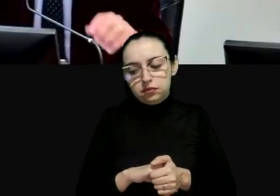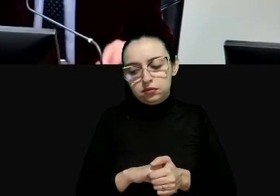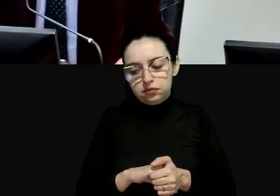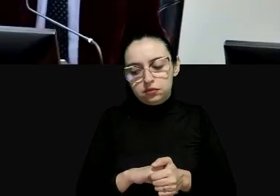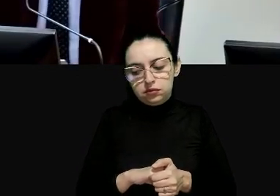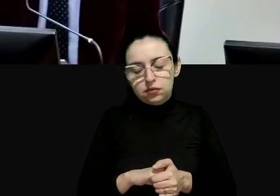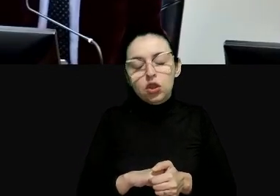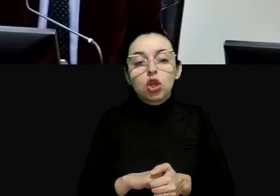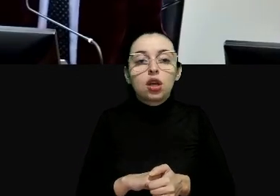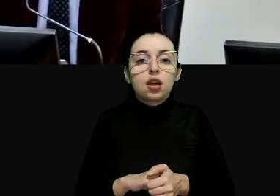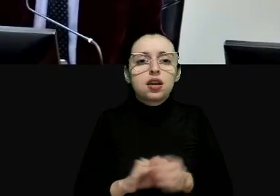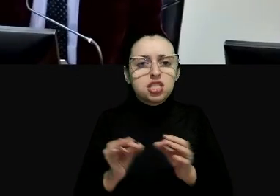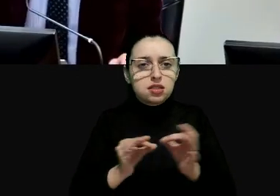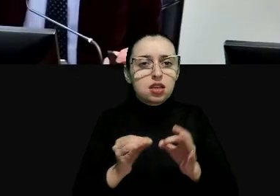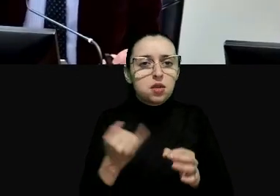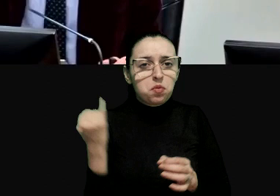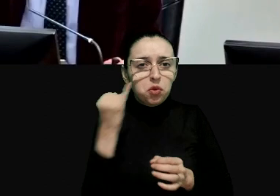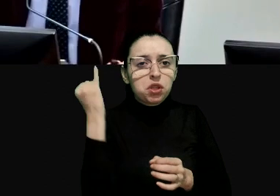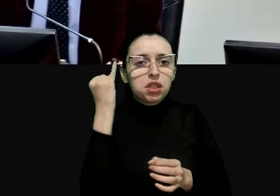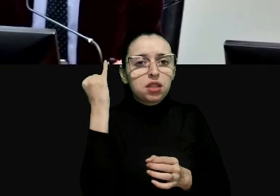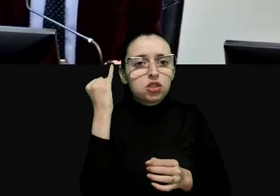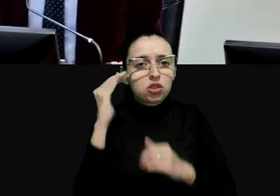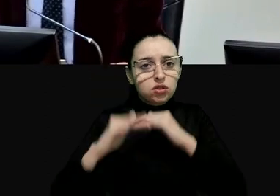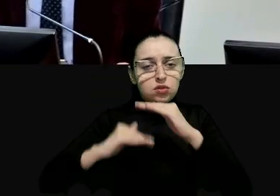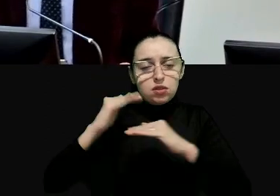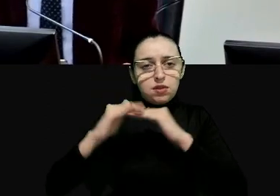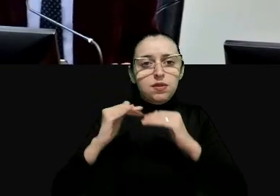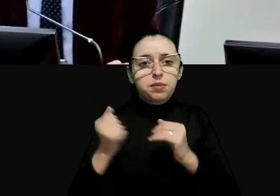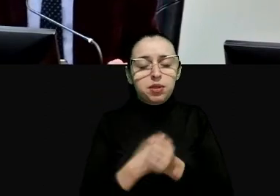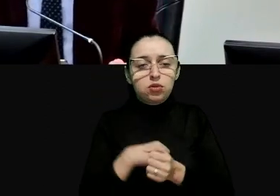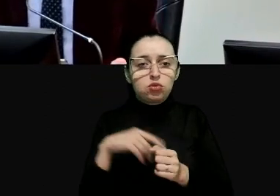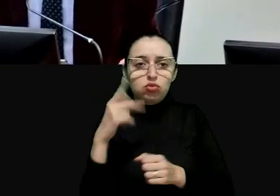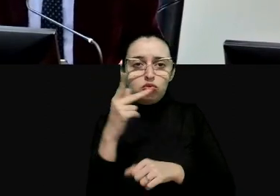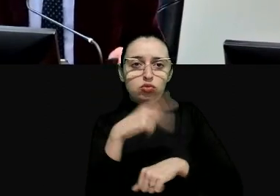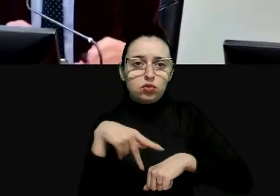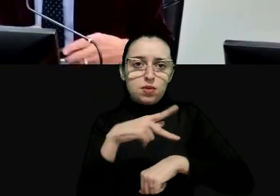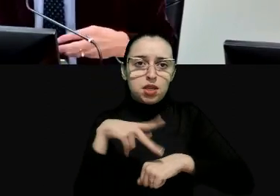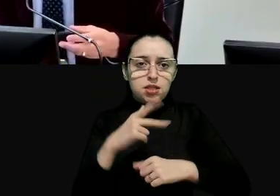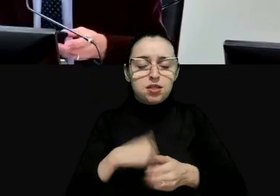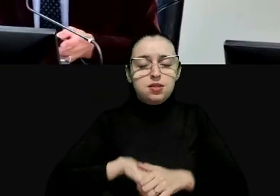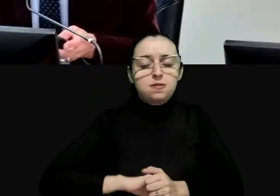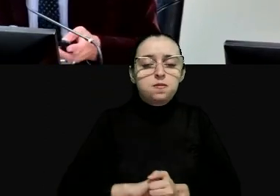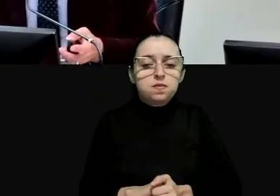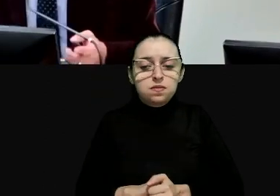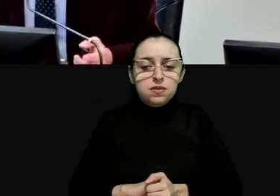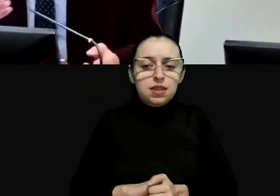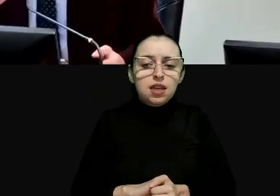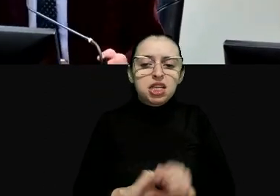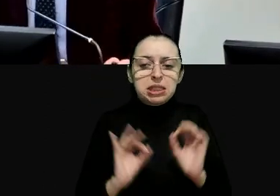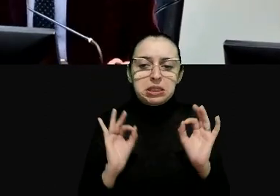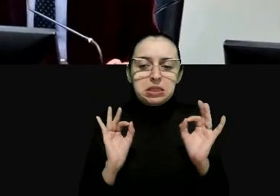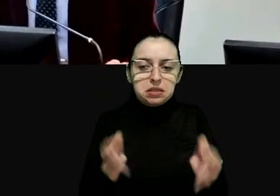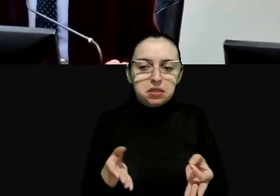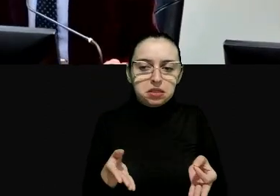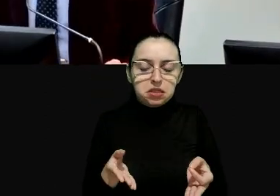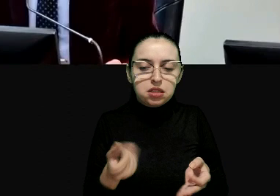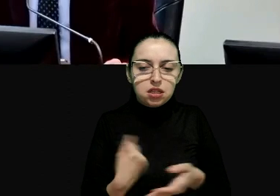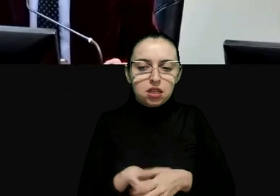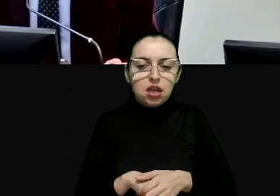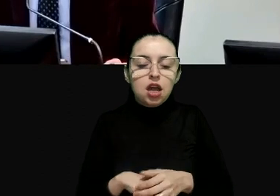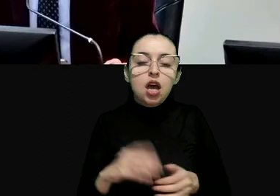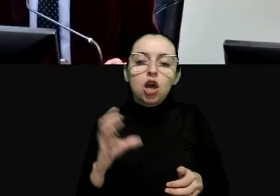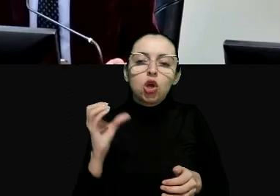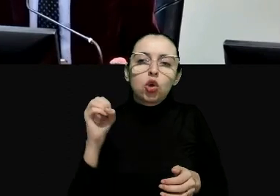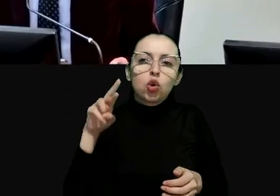esta jurisprudência é importante no processo de desenvolvimento desses países então assim a